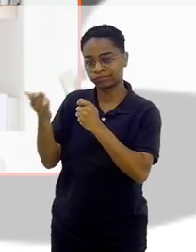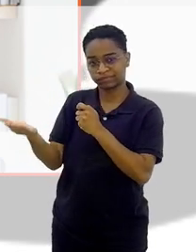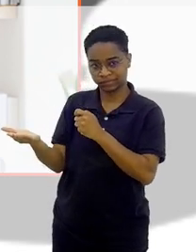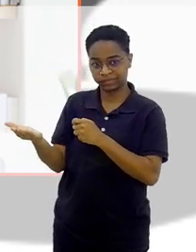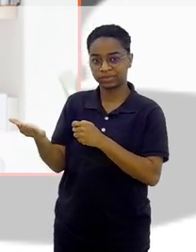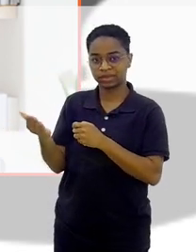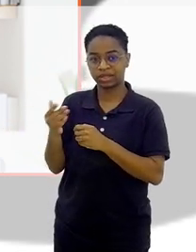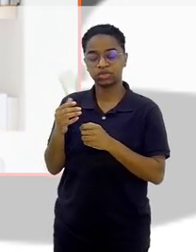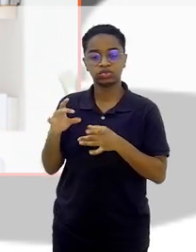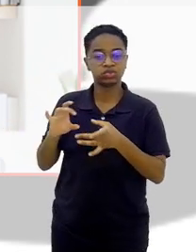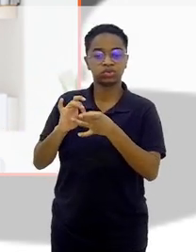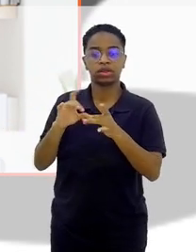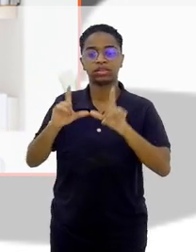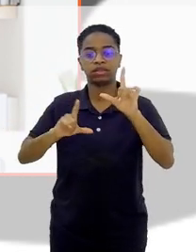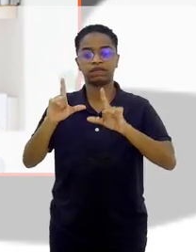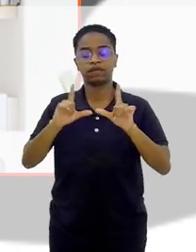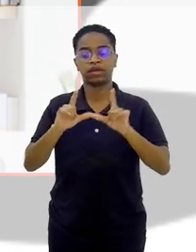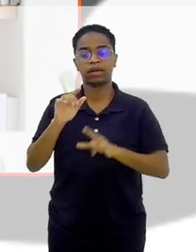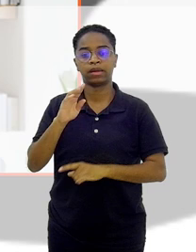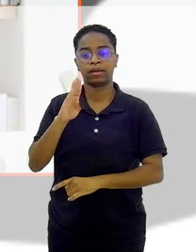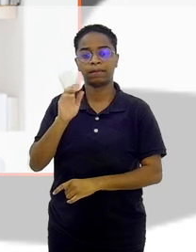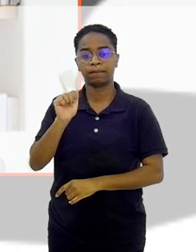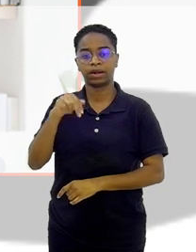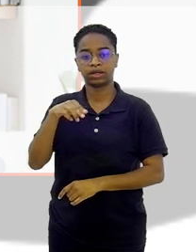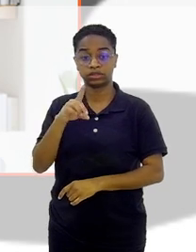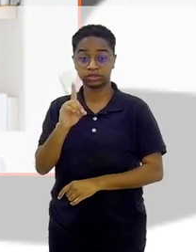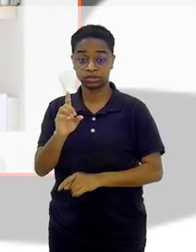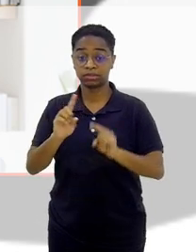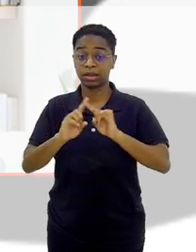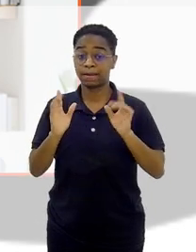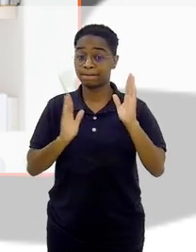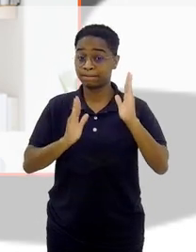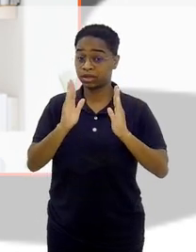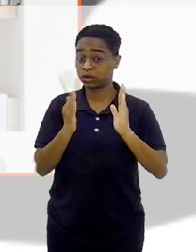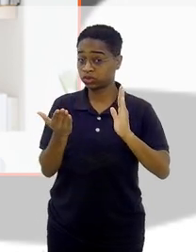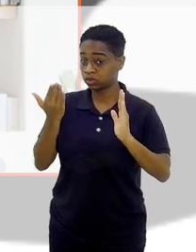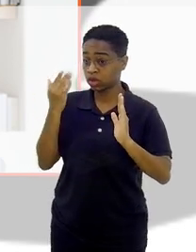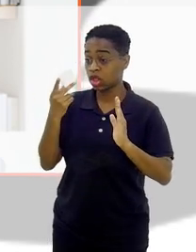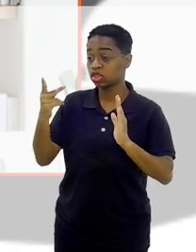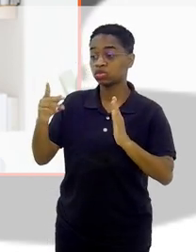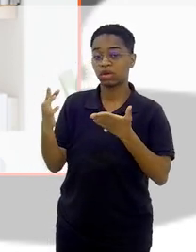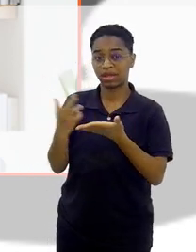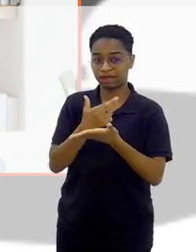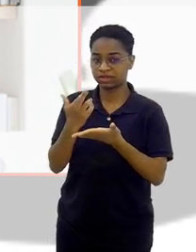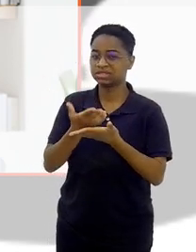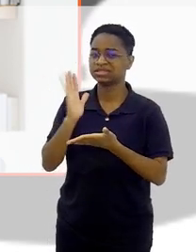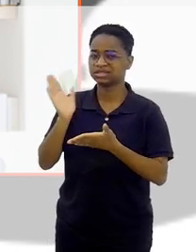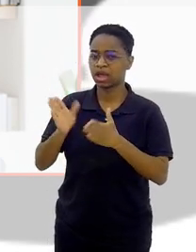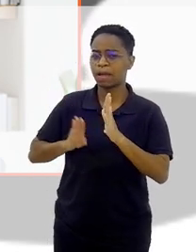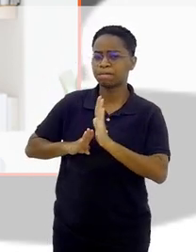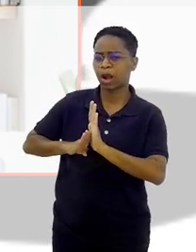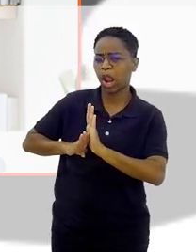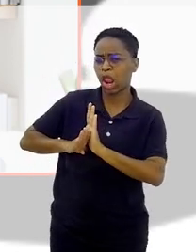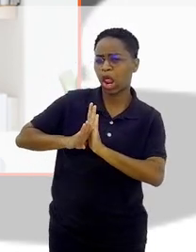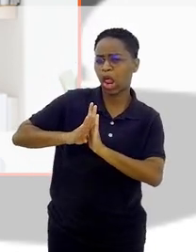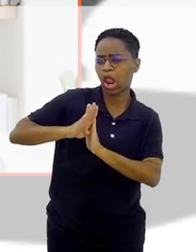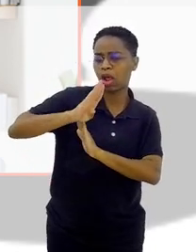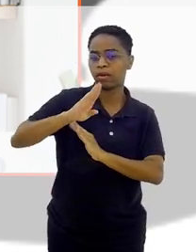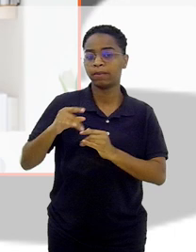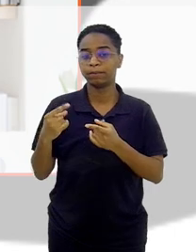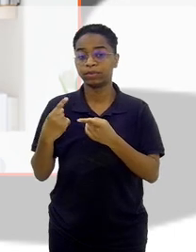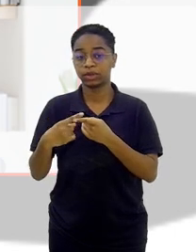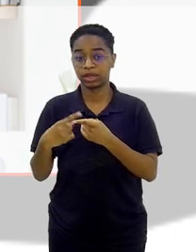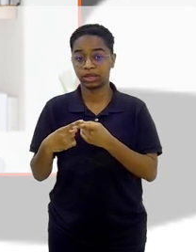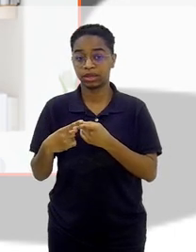honra na TV Band. E naquela época, a sua revista já despontava na medida em que você